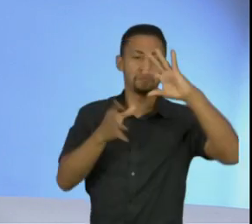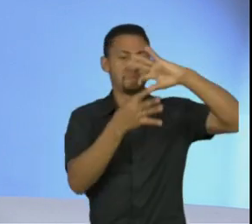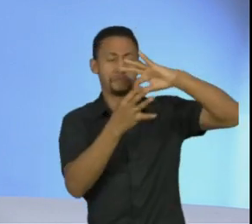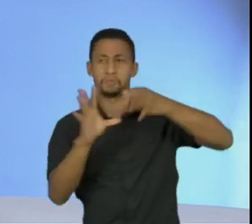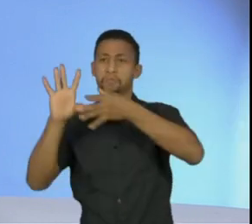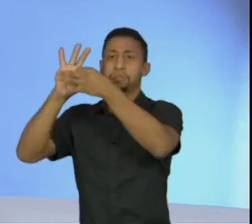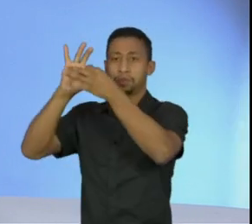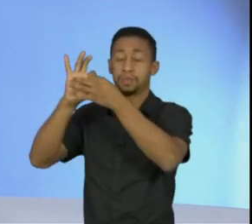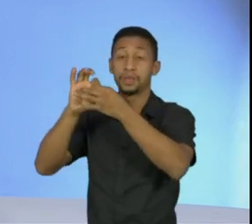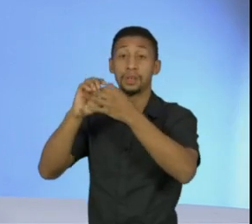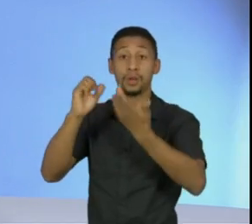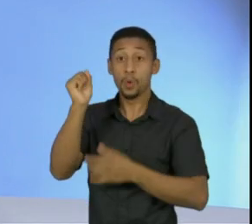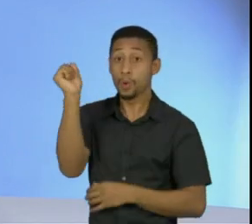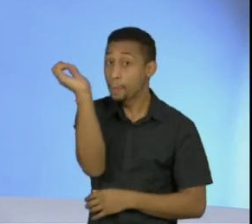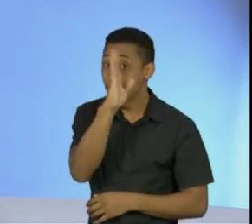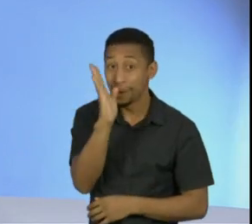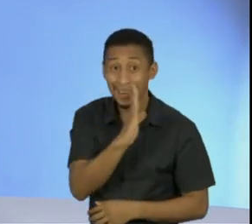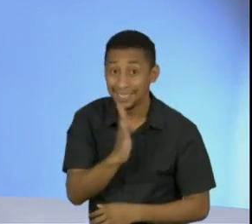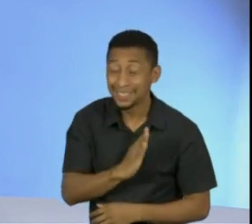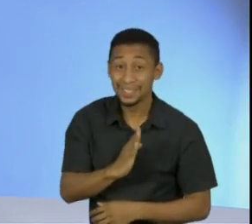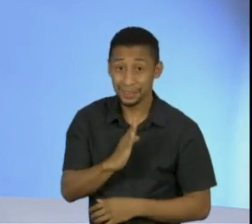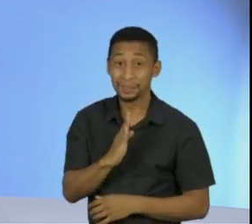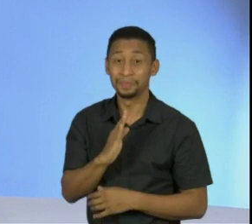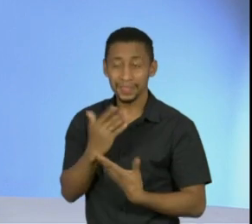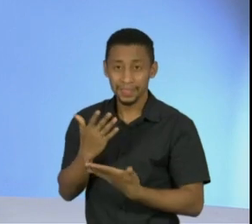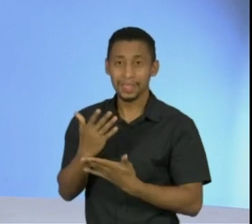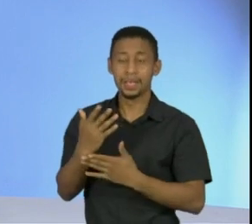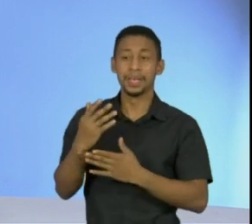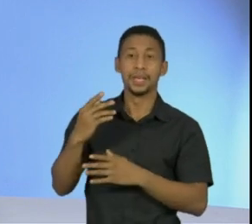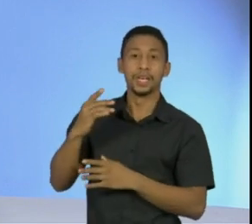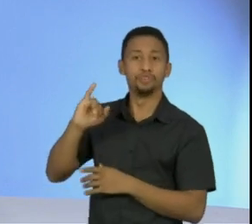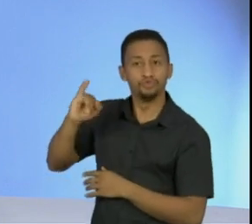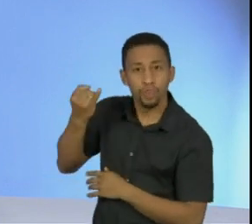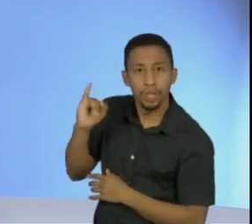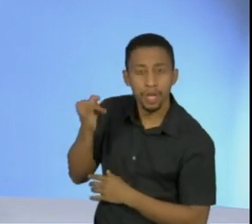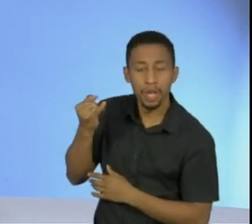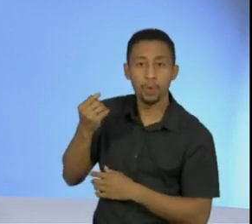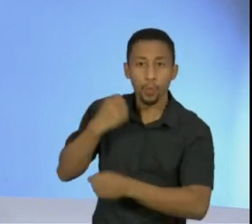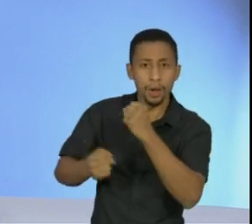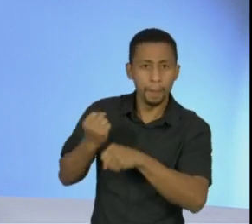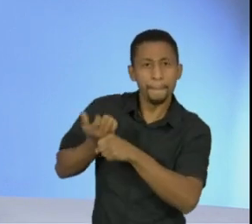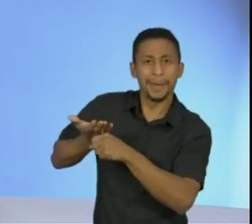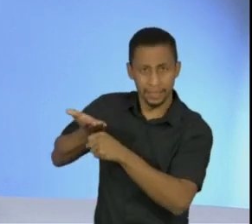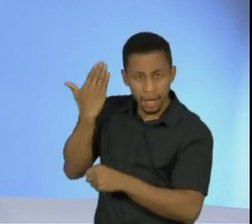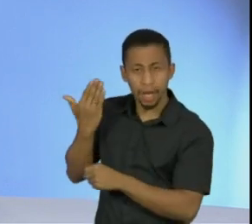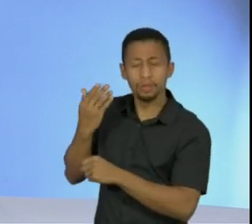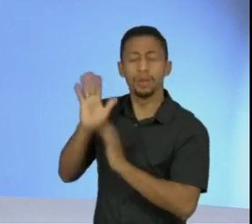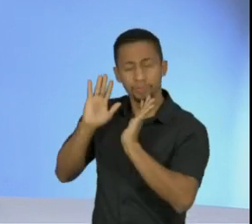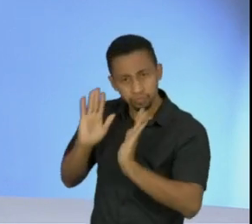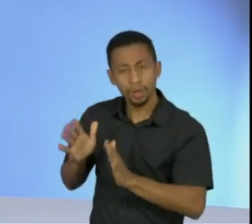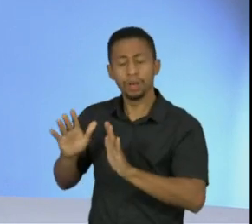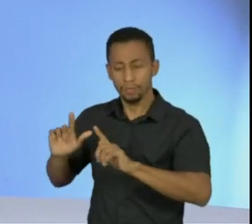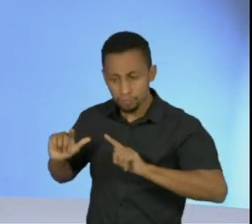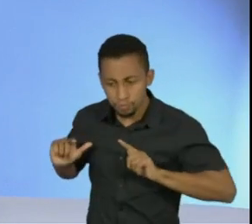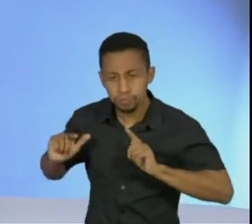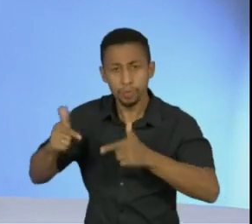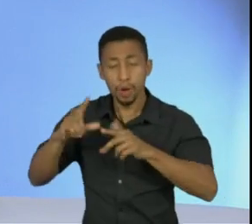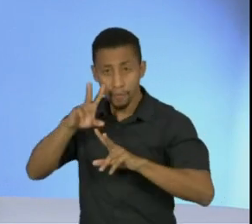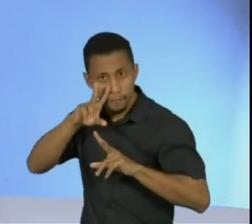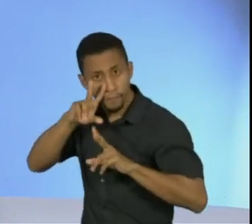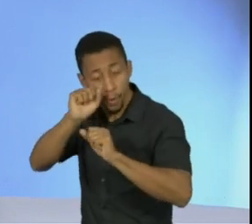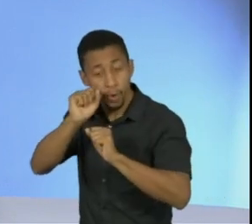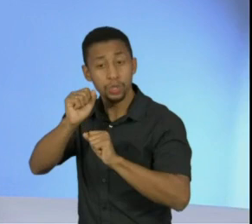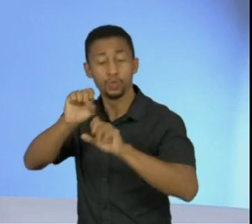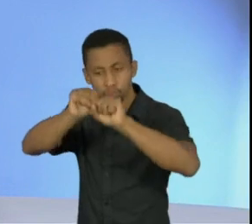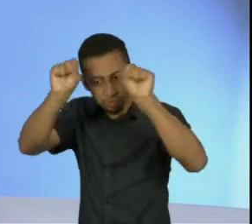o Brasil assistiu em janeiro do ano passado, de fazer uma ação forte do sistema prisional cearense, porque o